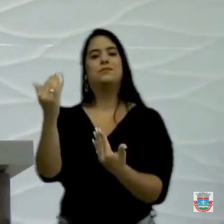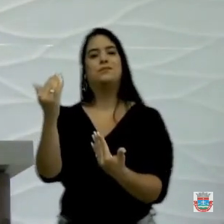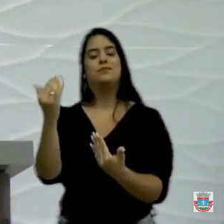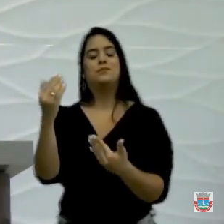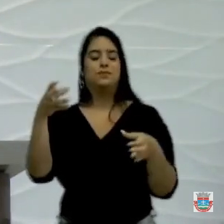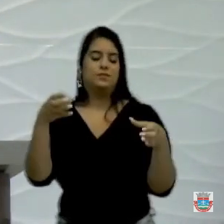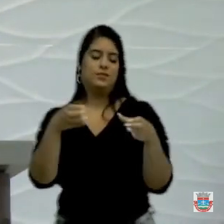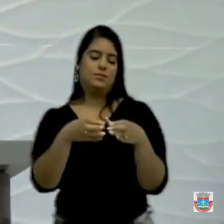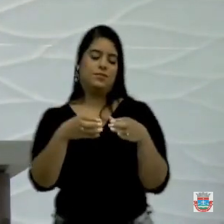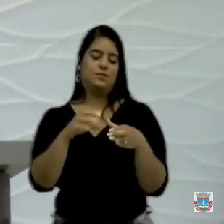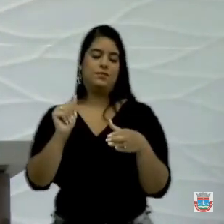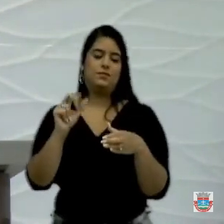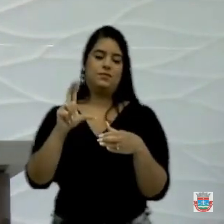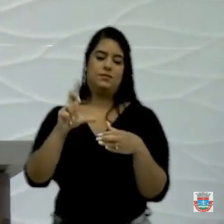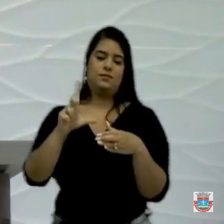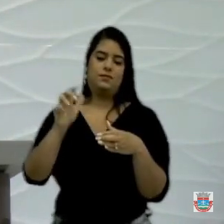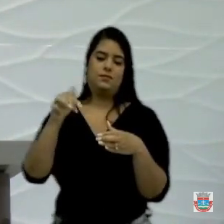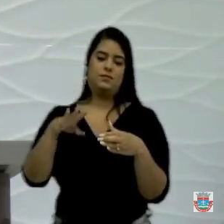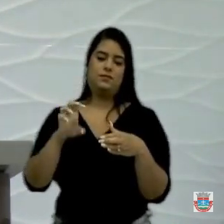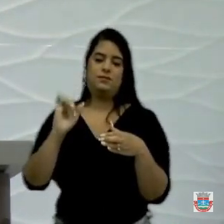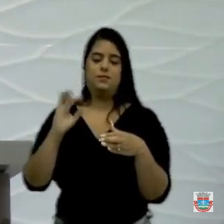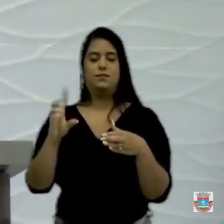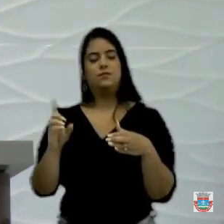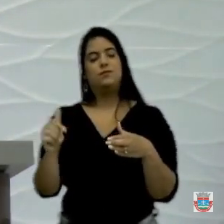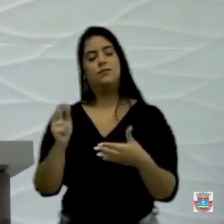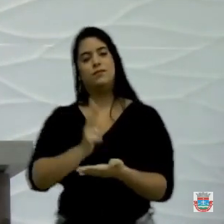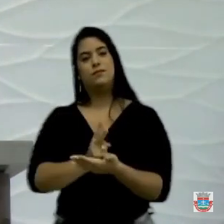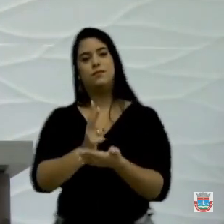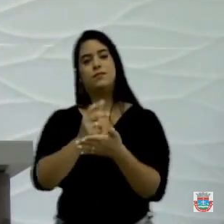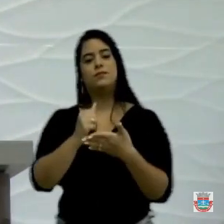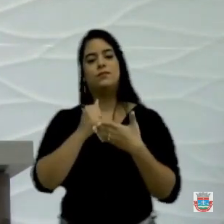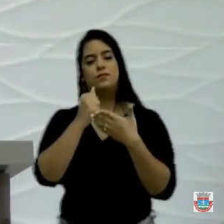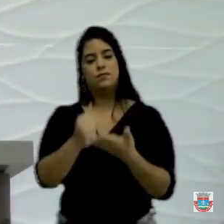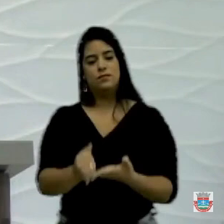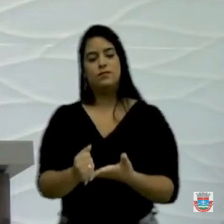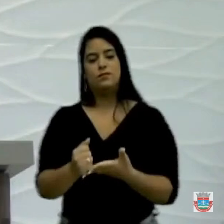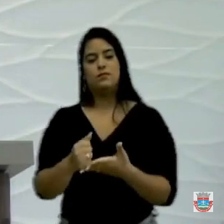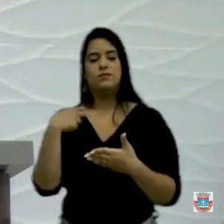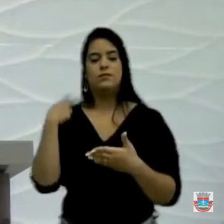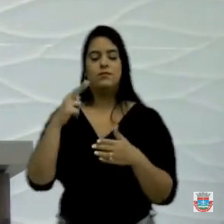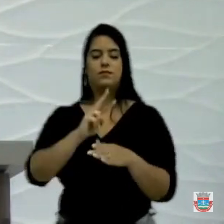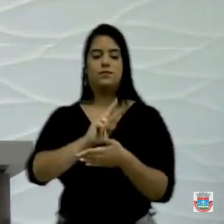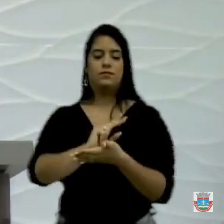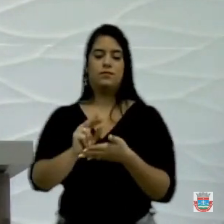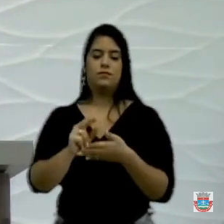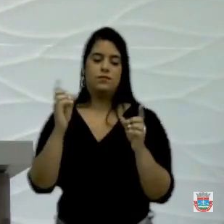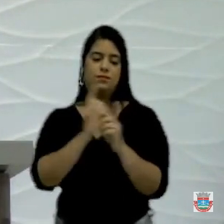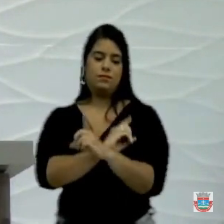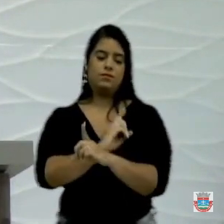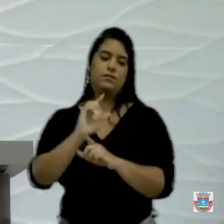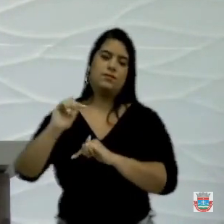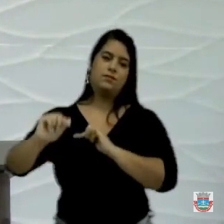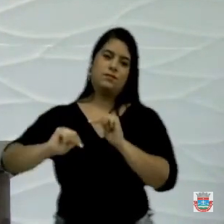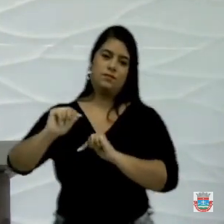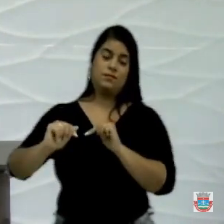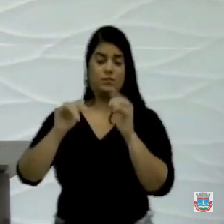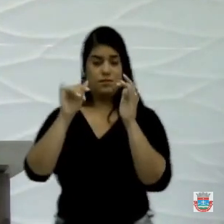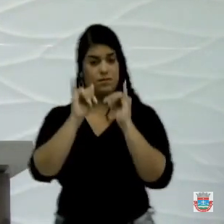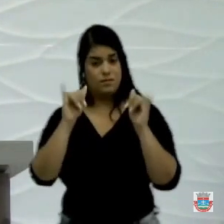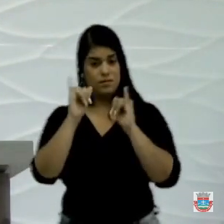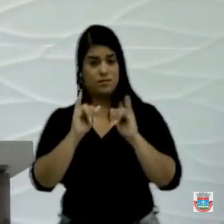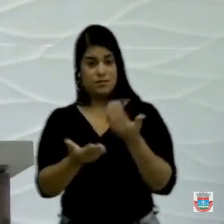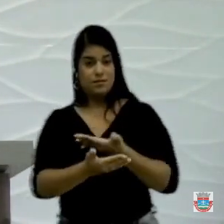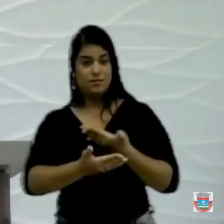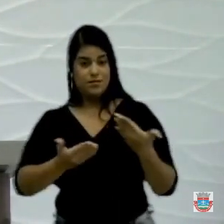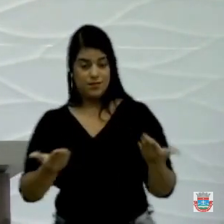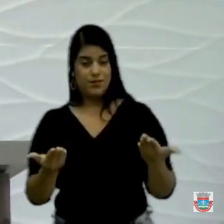Almeida, que sempre está aqui ajudando os vereadores da oposição a trabalhar. E quero dizer a vocês, que